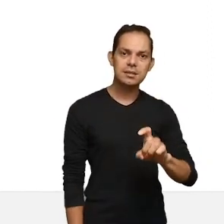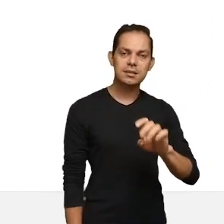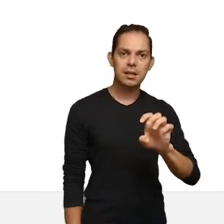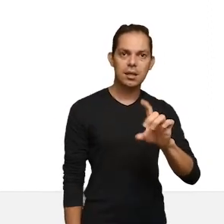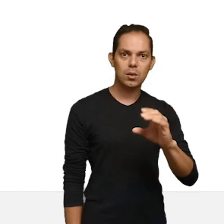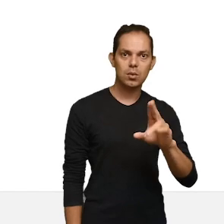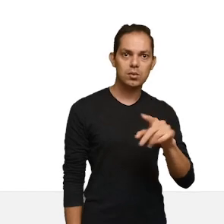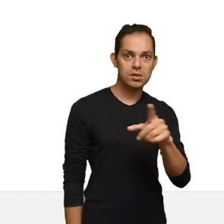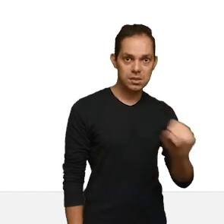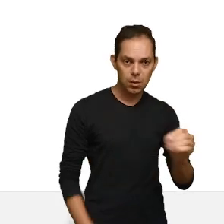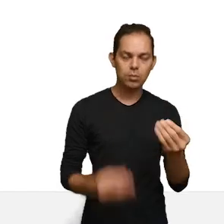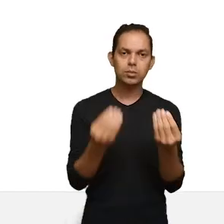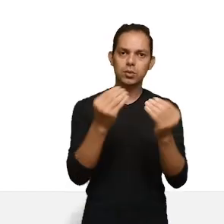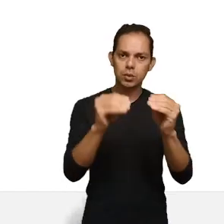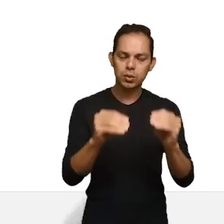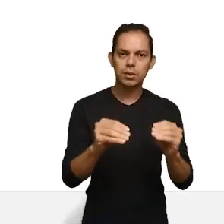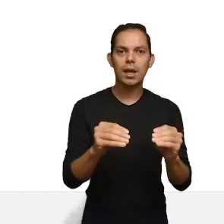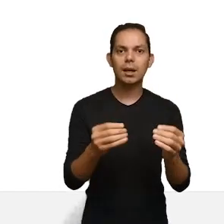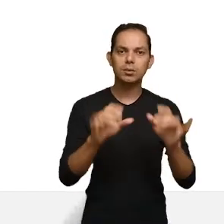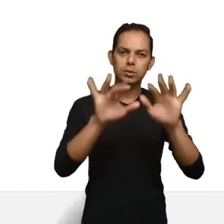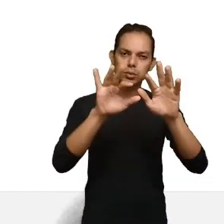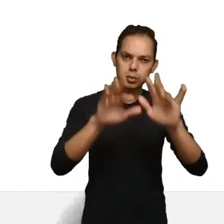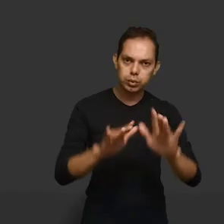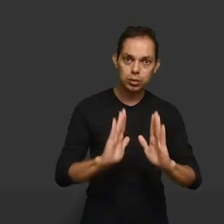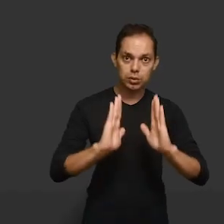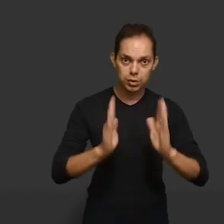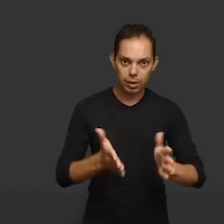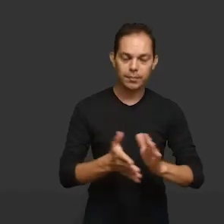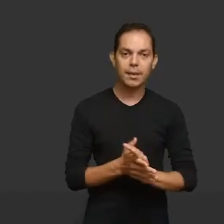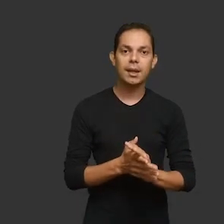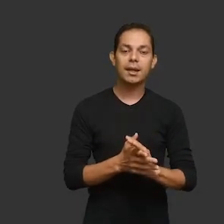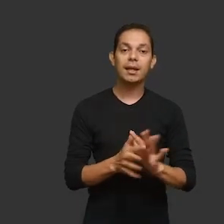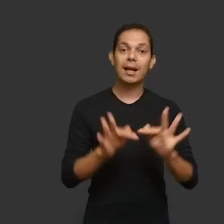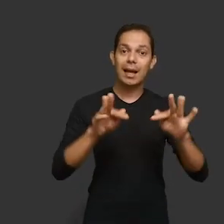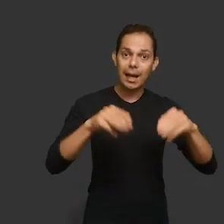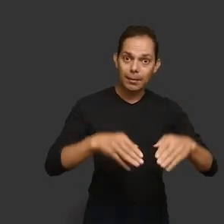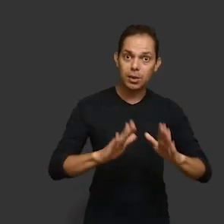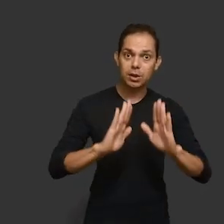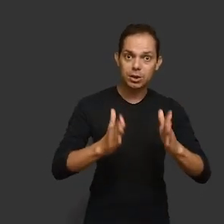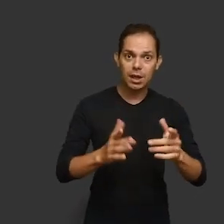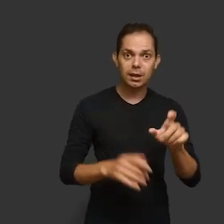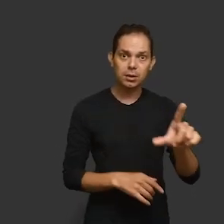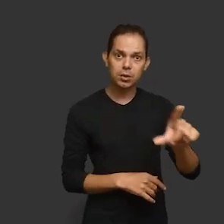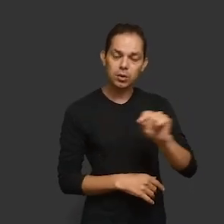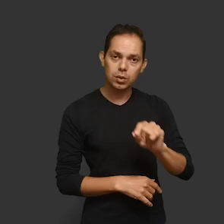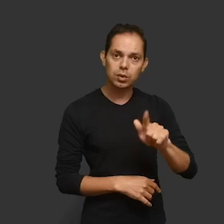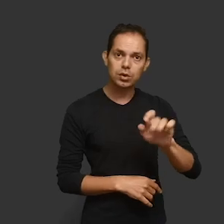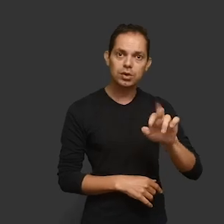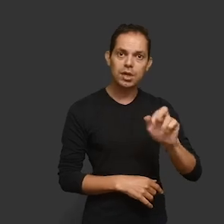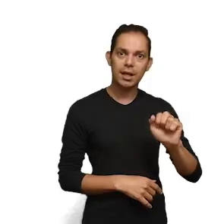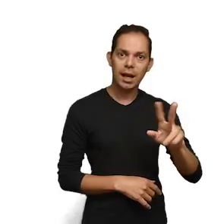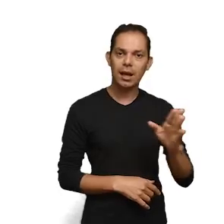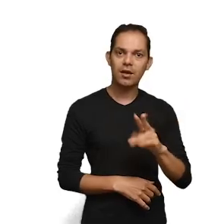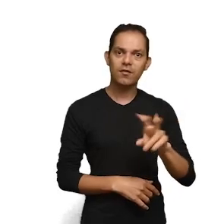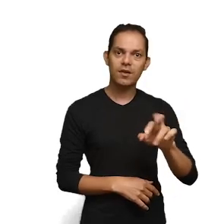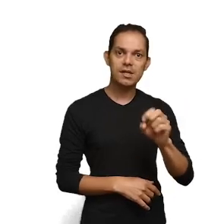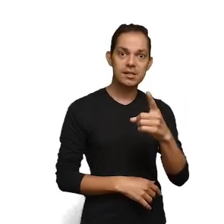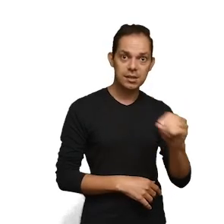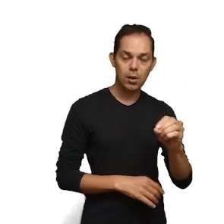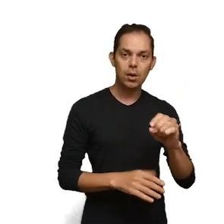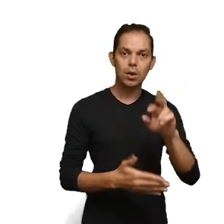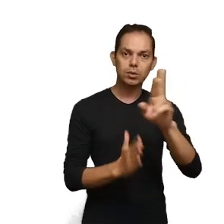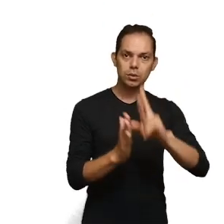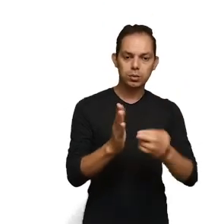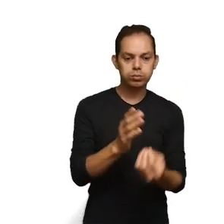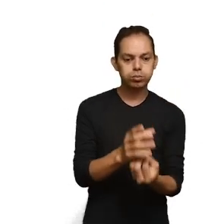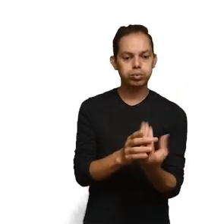execução e preencha os lançamentos de execução. Ao finalizar, clique em gerar versão para que o